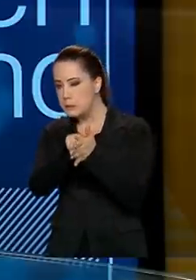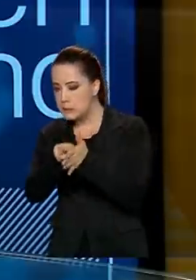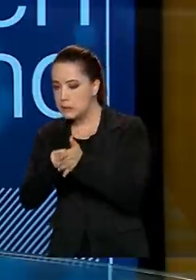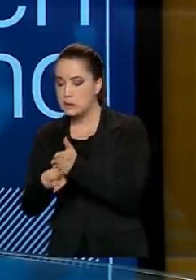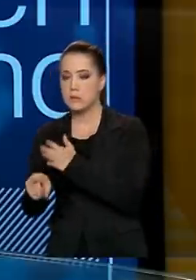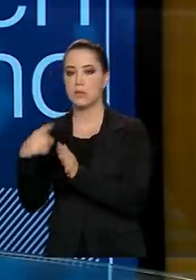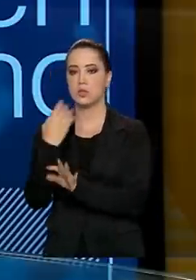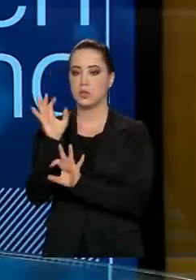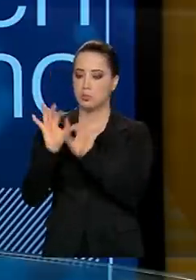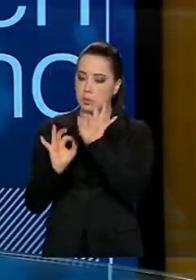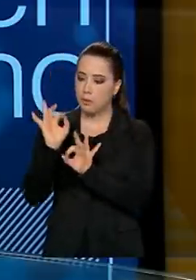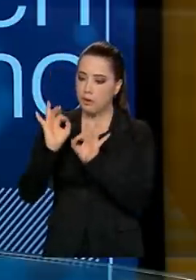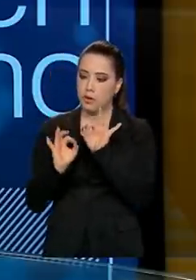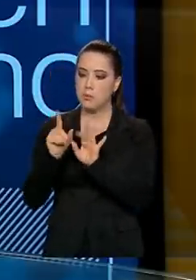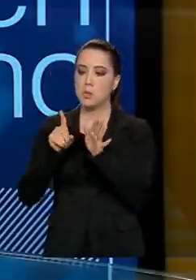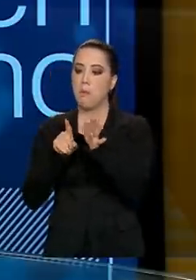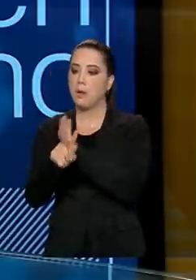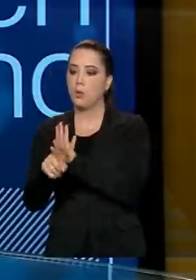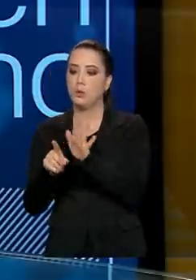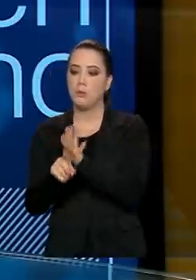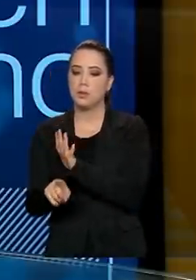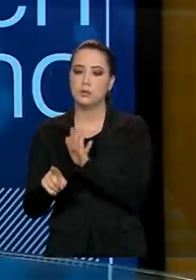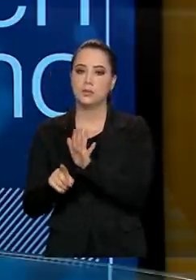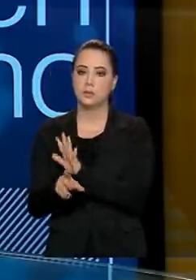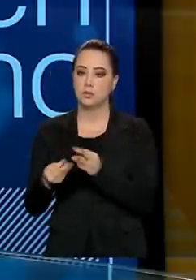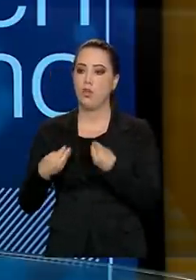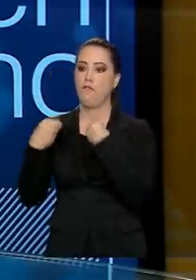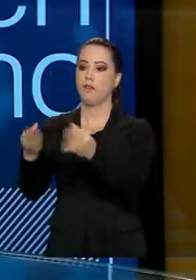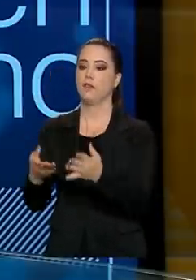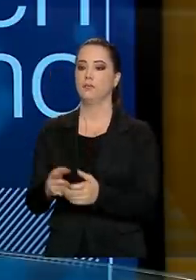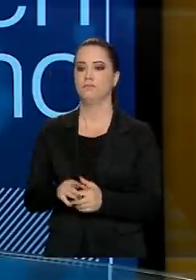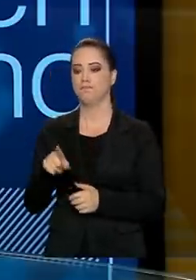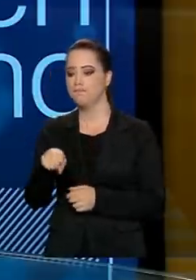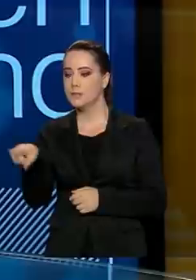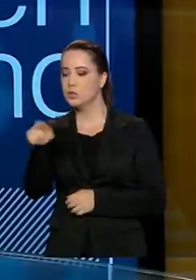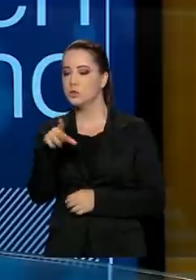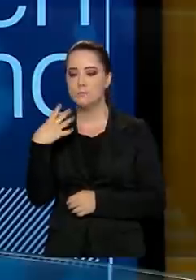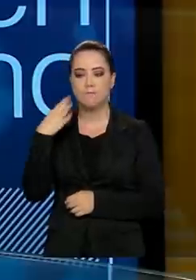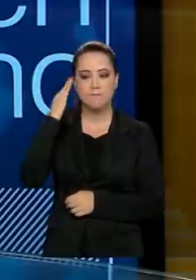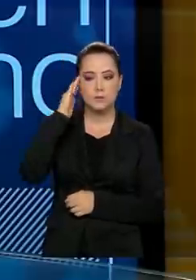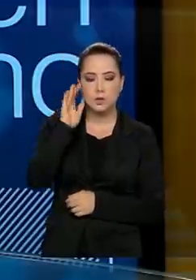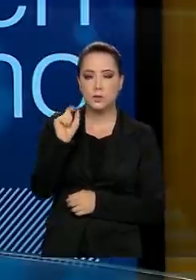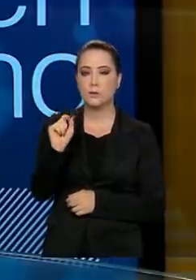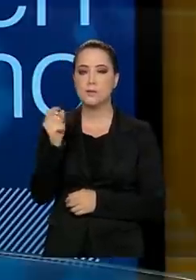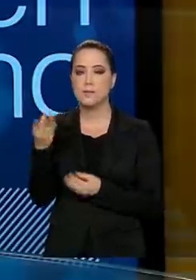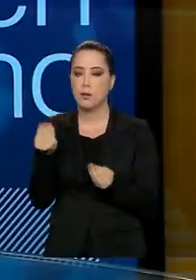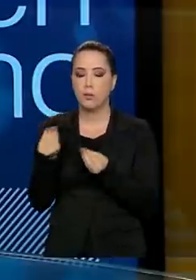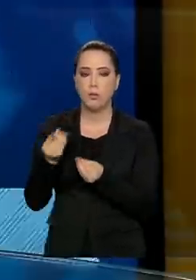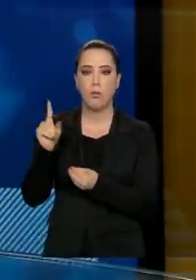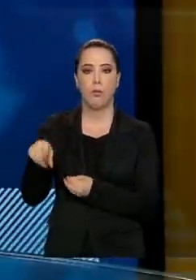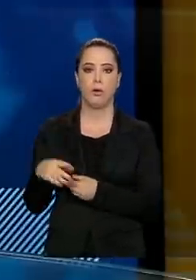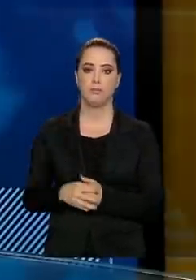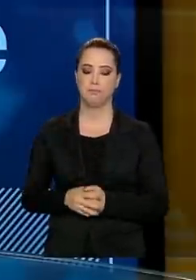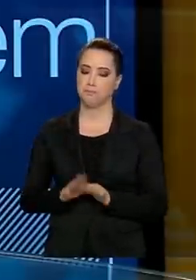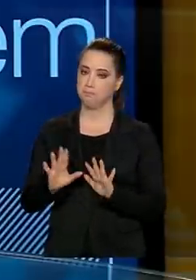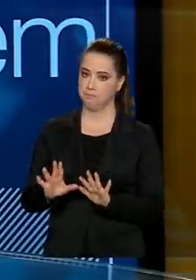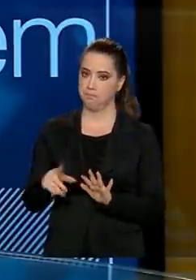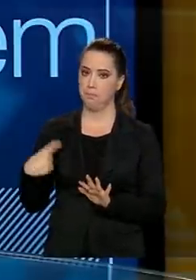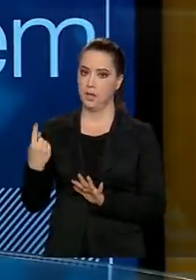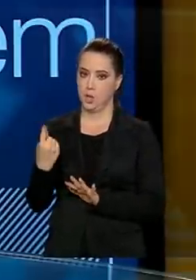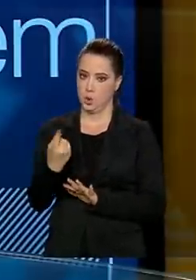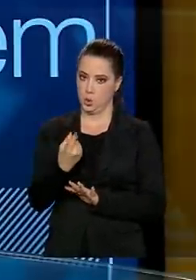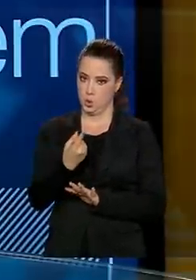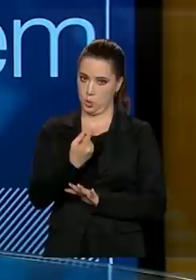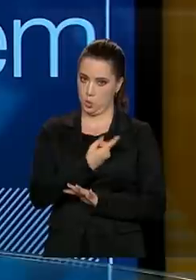Nós elaboramos questionários, soltamos na rede para entender o que estava acontecendo e isso subsidiar as nossas ações. Quando nós, no